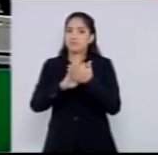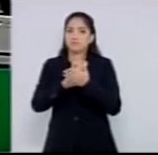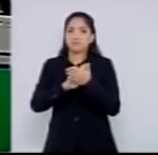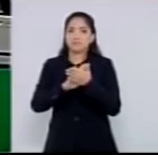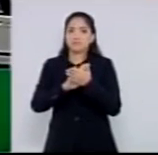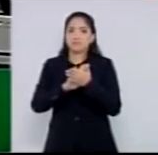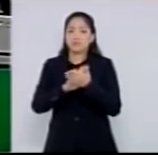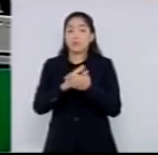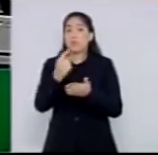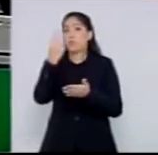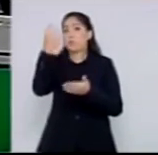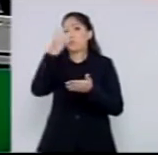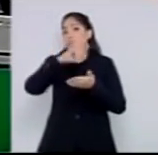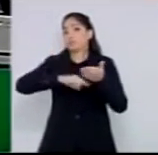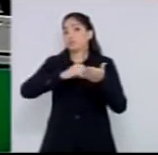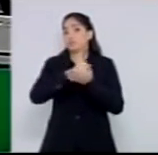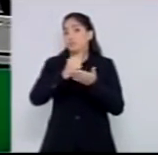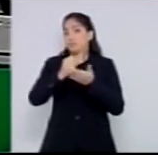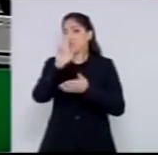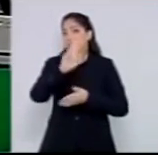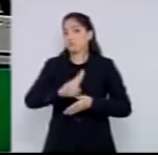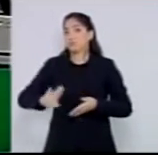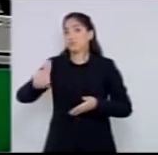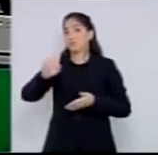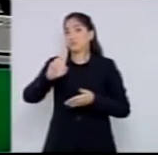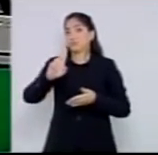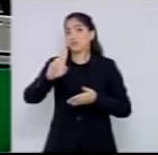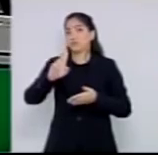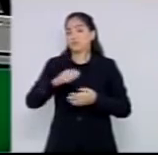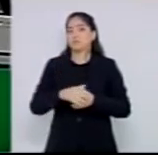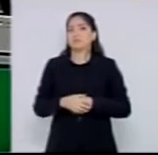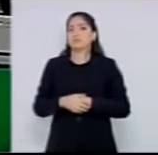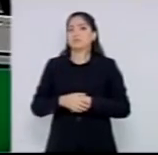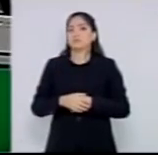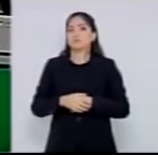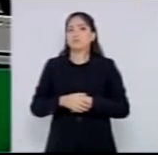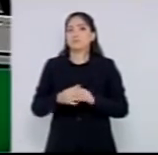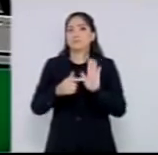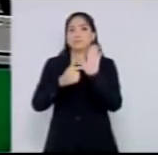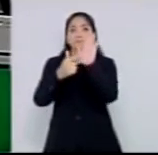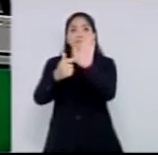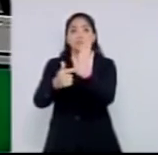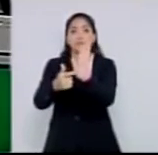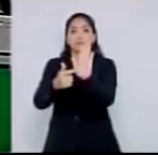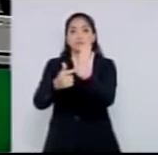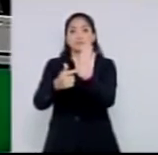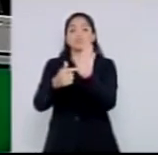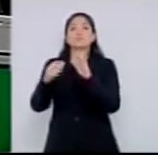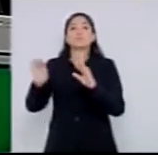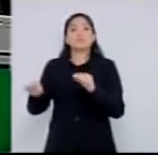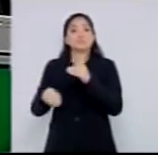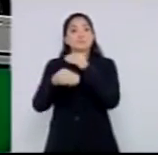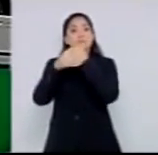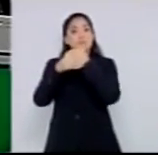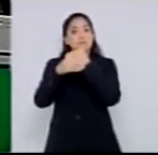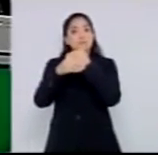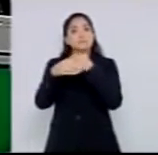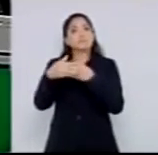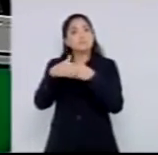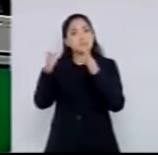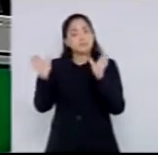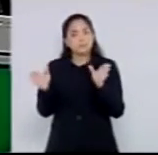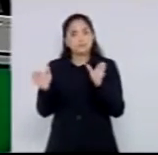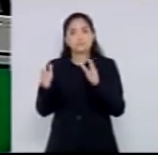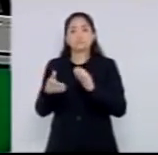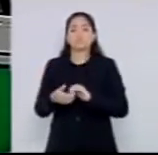documento, que eu posso usar, é a declaração, da Câmara Federal, que mostrava a minha emenda, e a liberação, do ministro dos esportes,